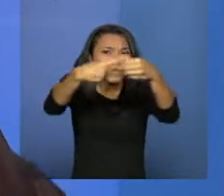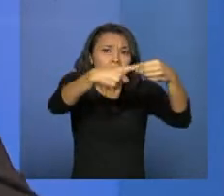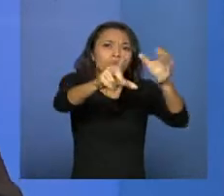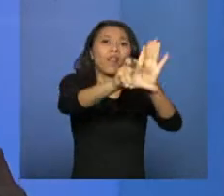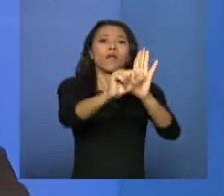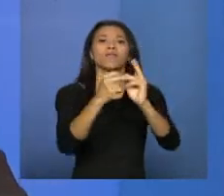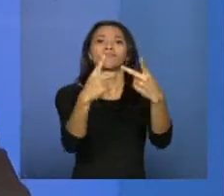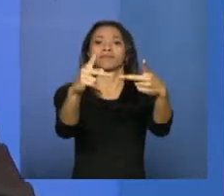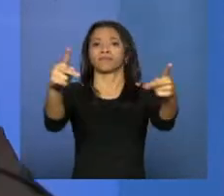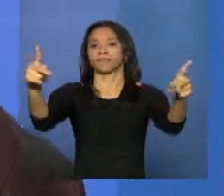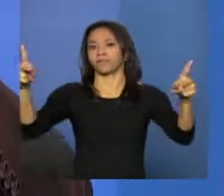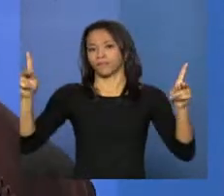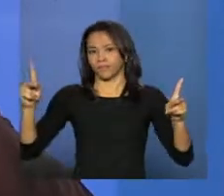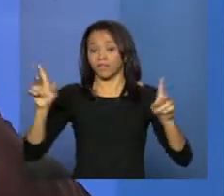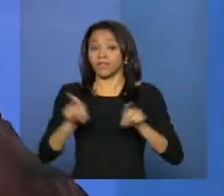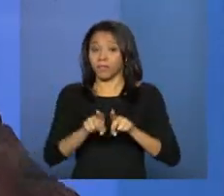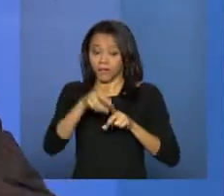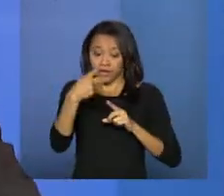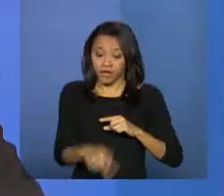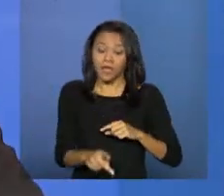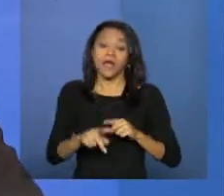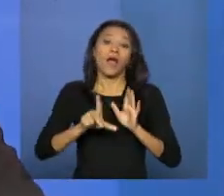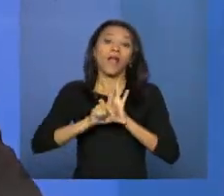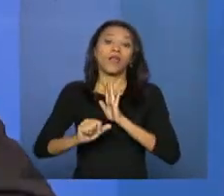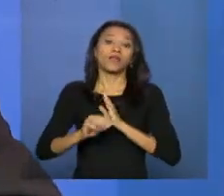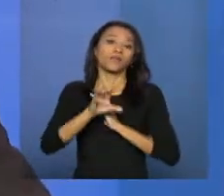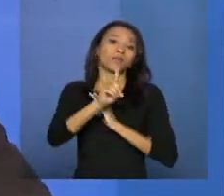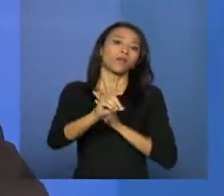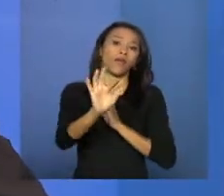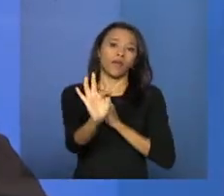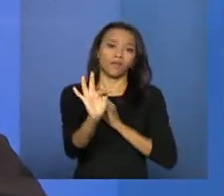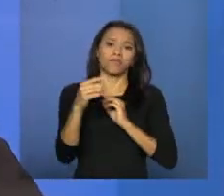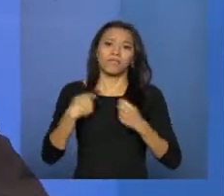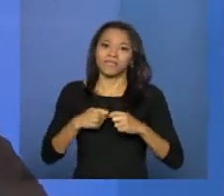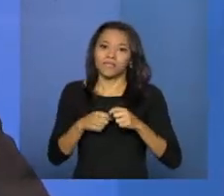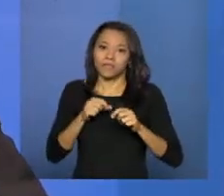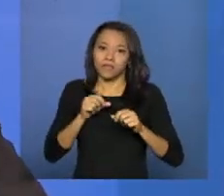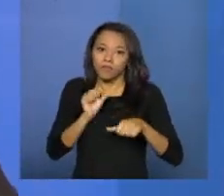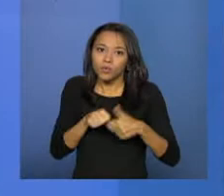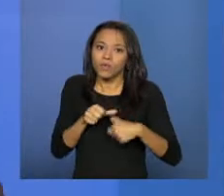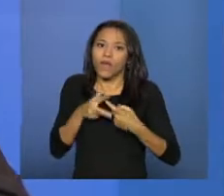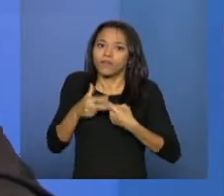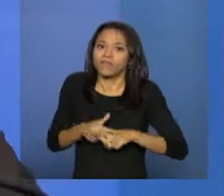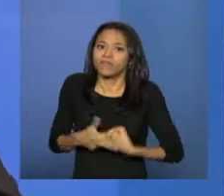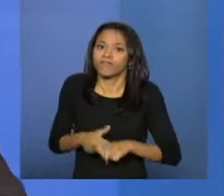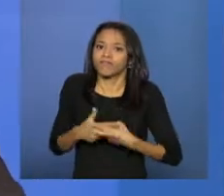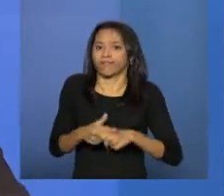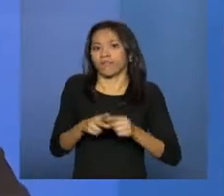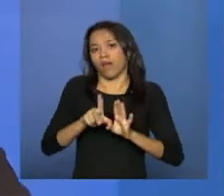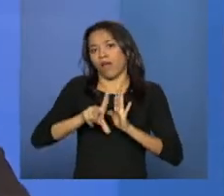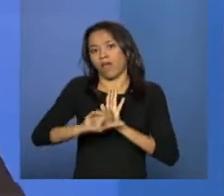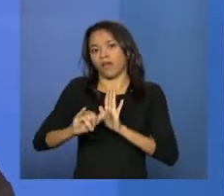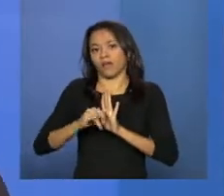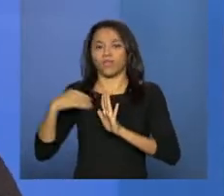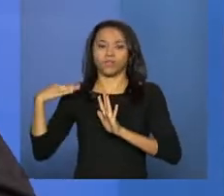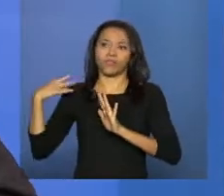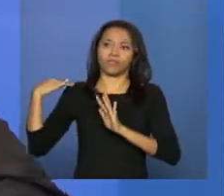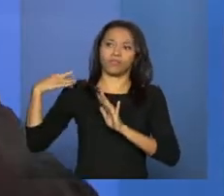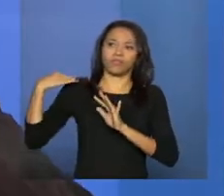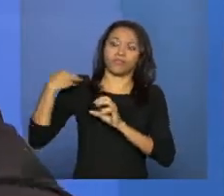e a lei do Distrito Federal tem que ser atualizada em consonância com os avanços que nós adquirimos ao longo desses 10 anos.